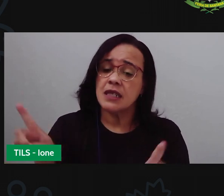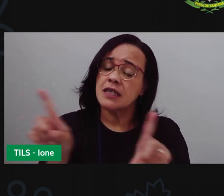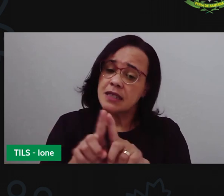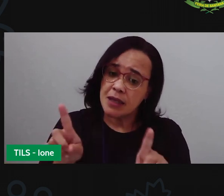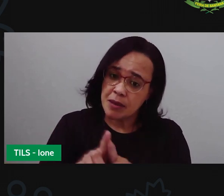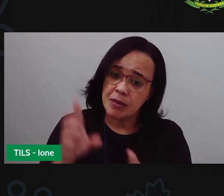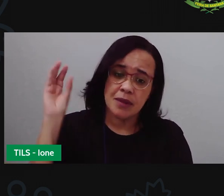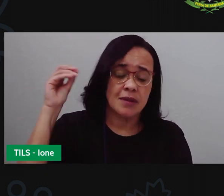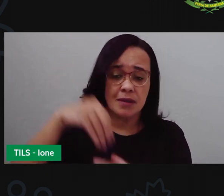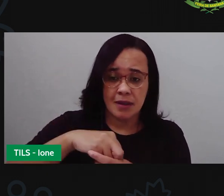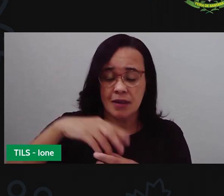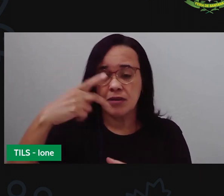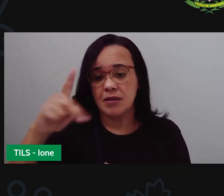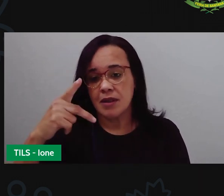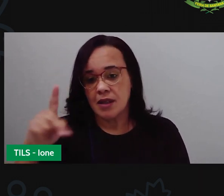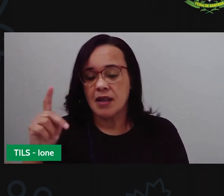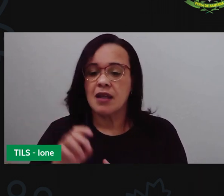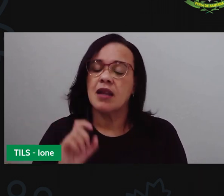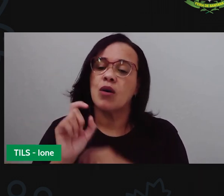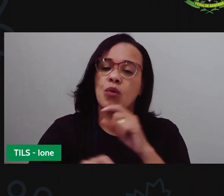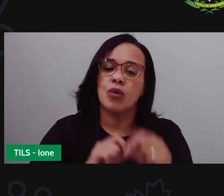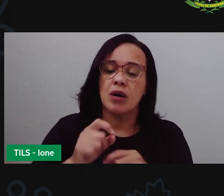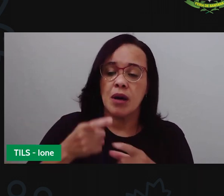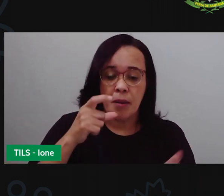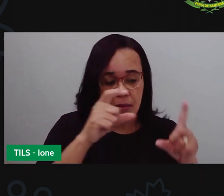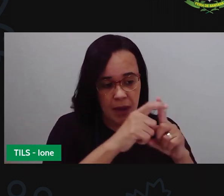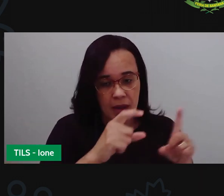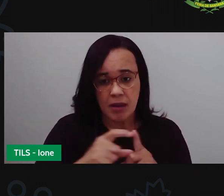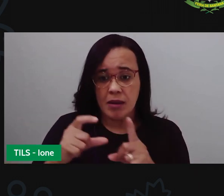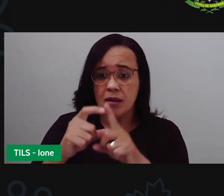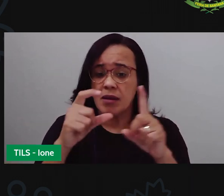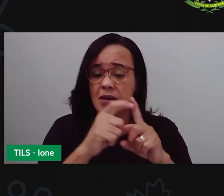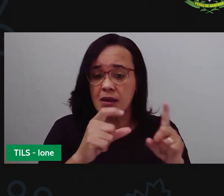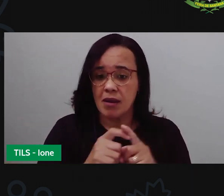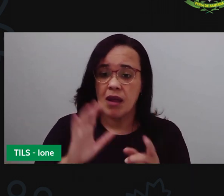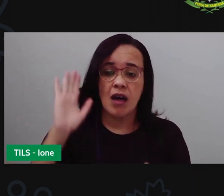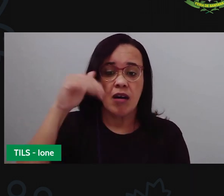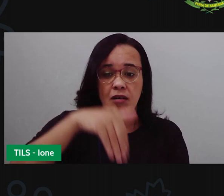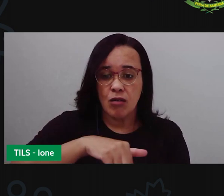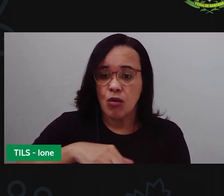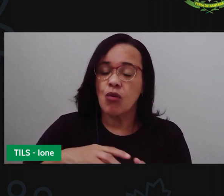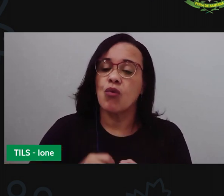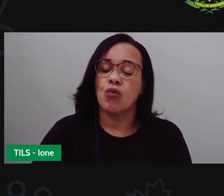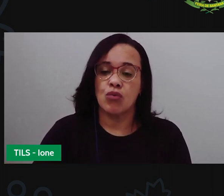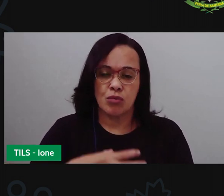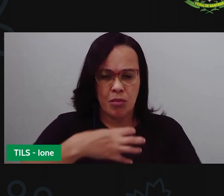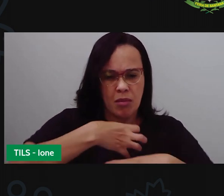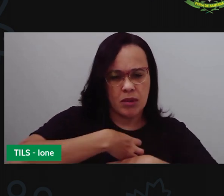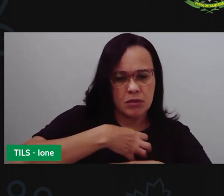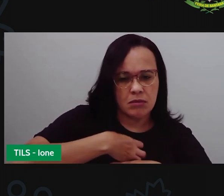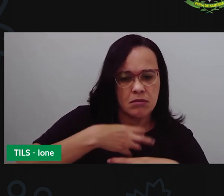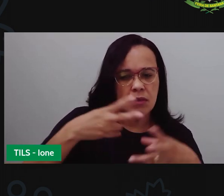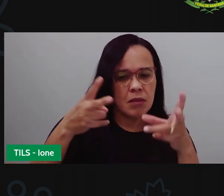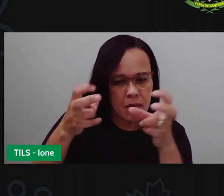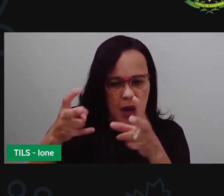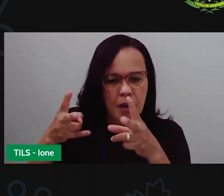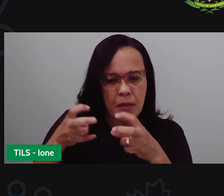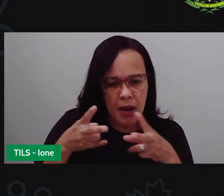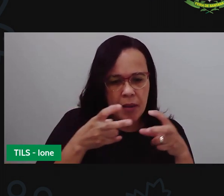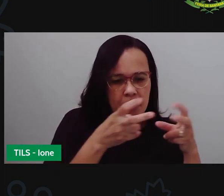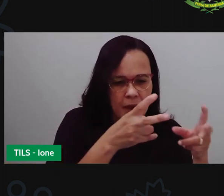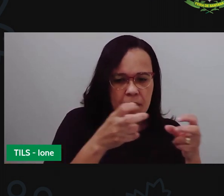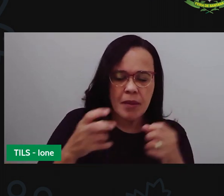rima, onde têm palavras que têm a mesma terminação do som. Essas sonoridades semelhantes.